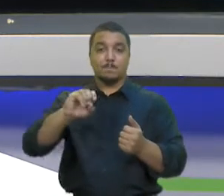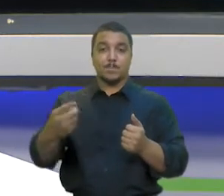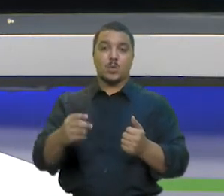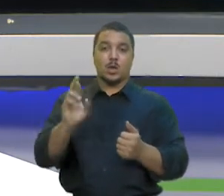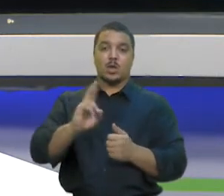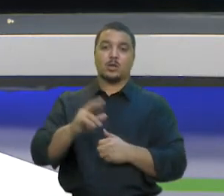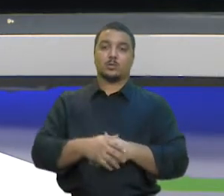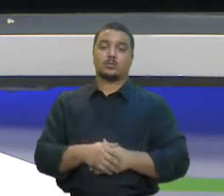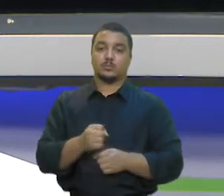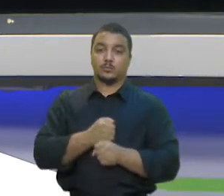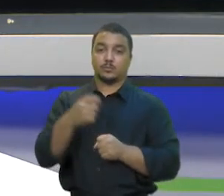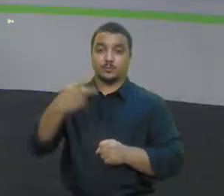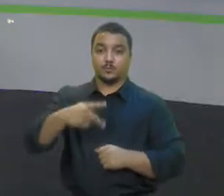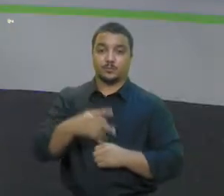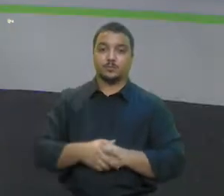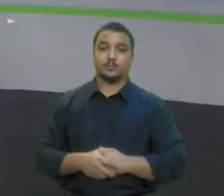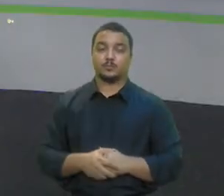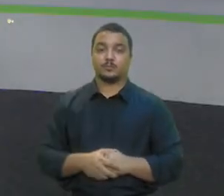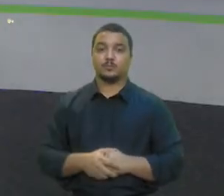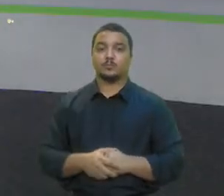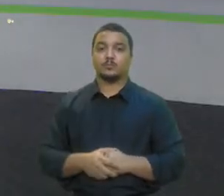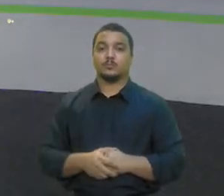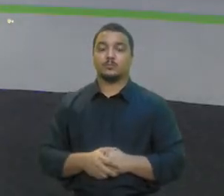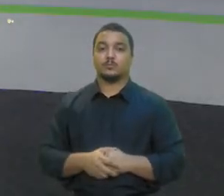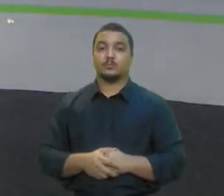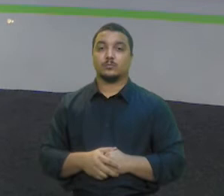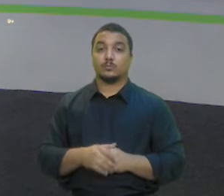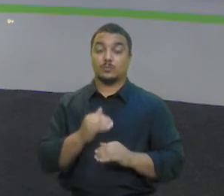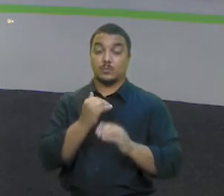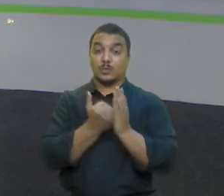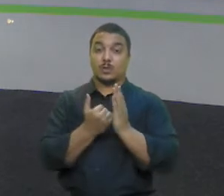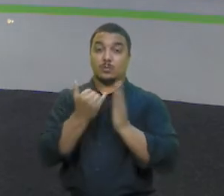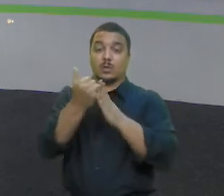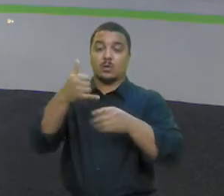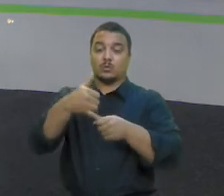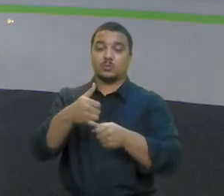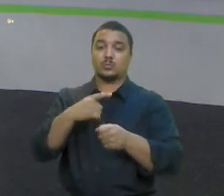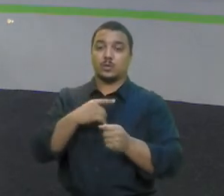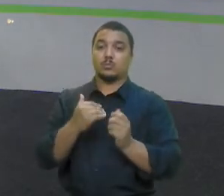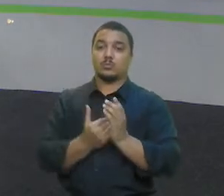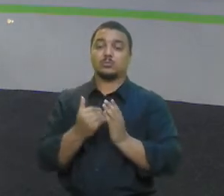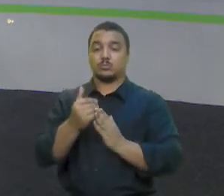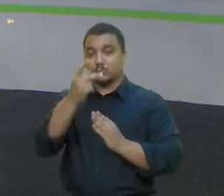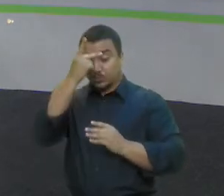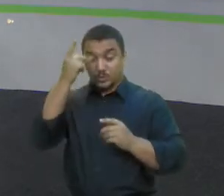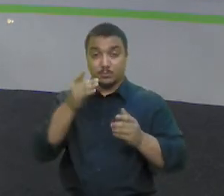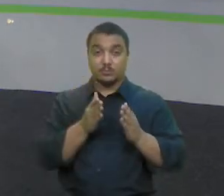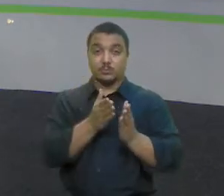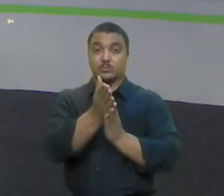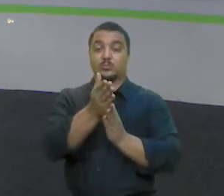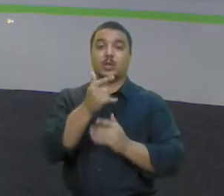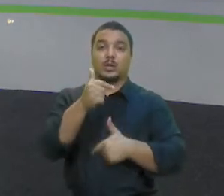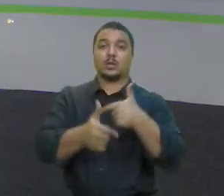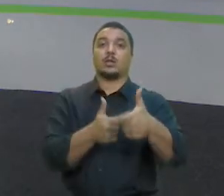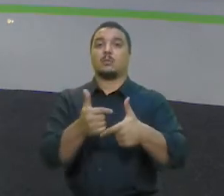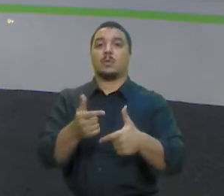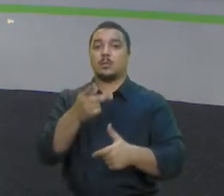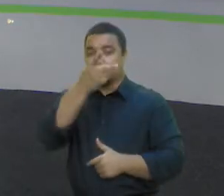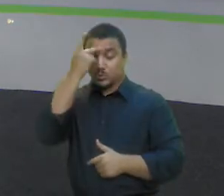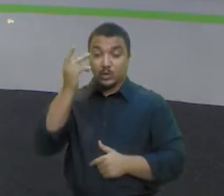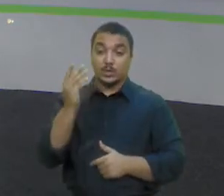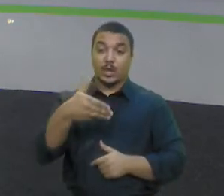ano. Alta nos combustíveis afeta quem depende diretamente para o trabalho, como os taxistas,